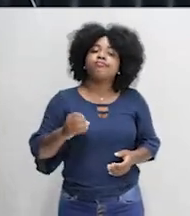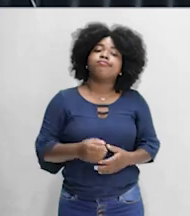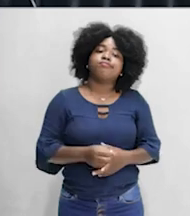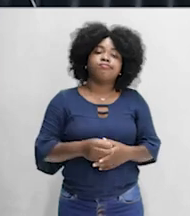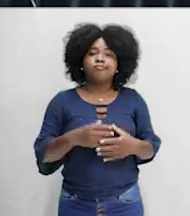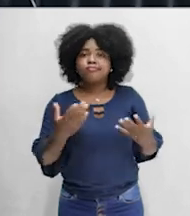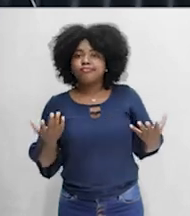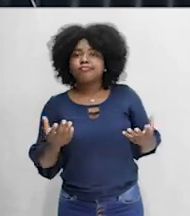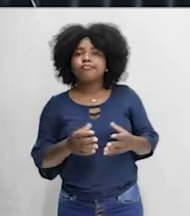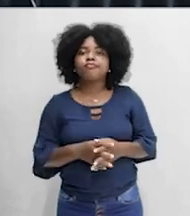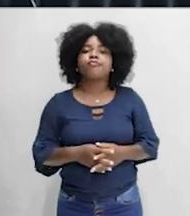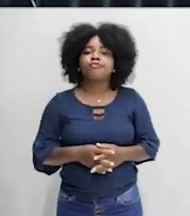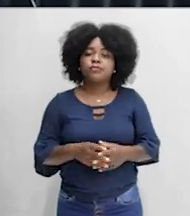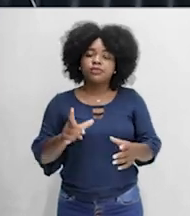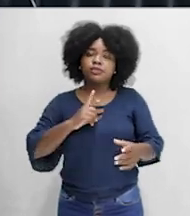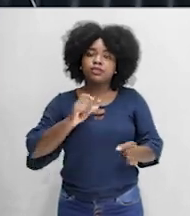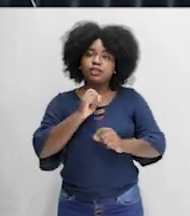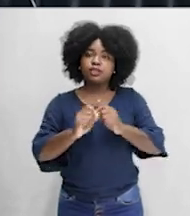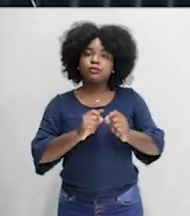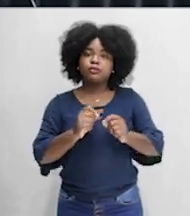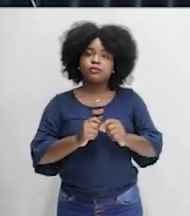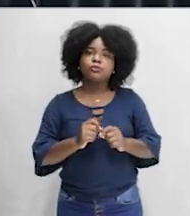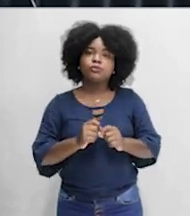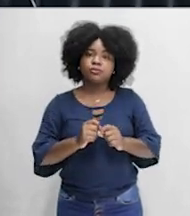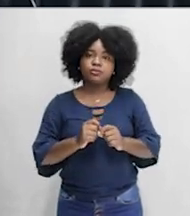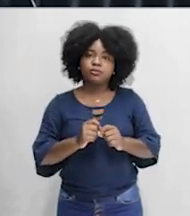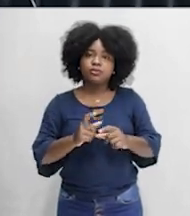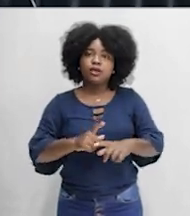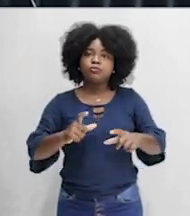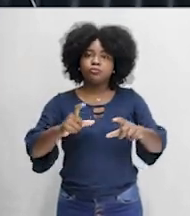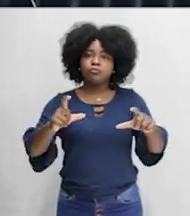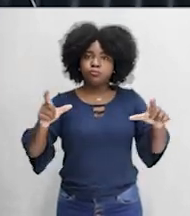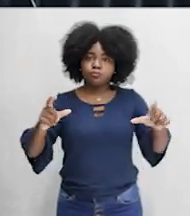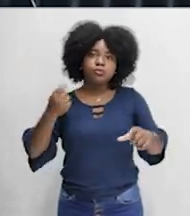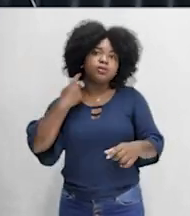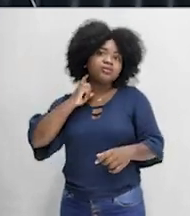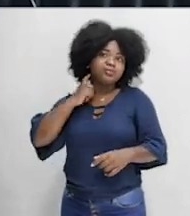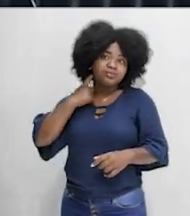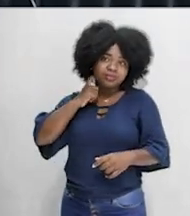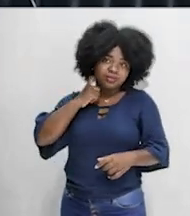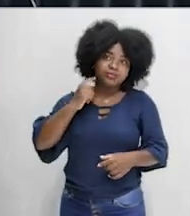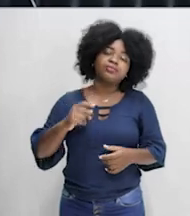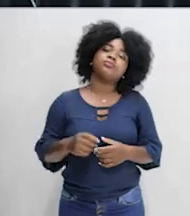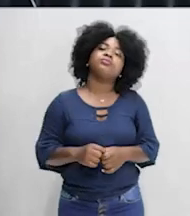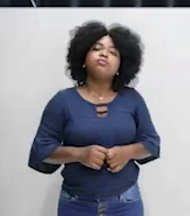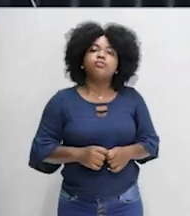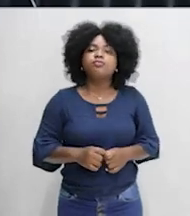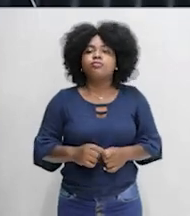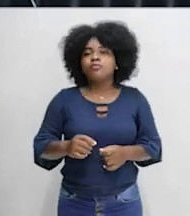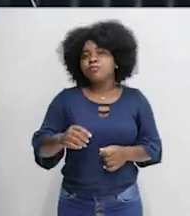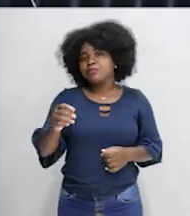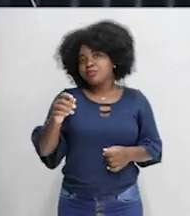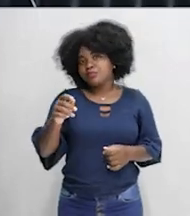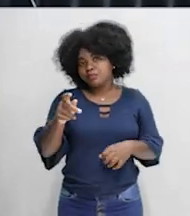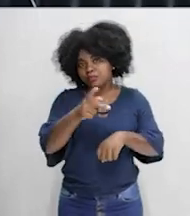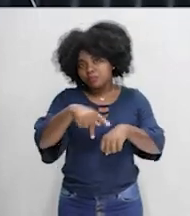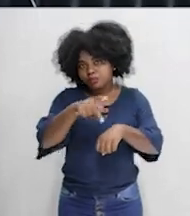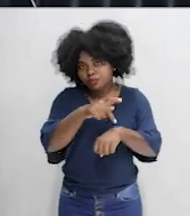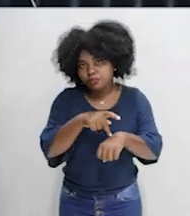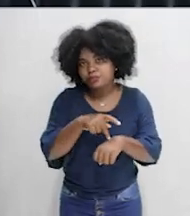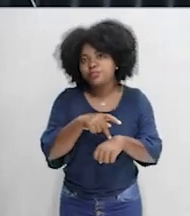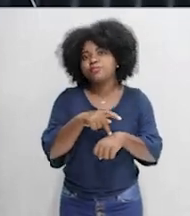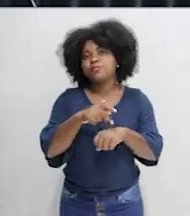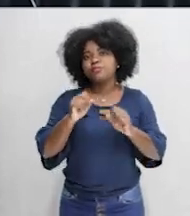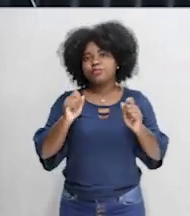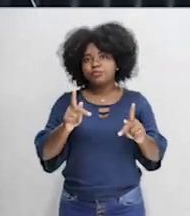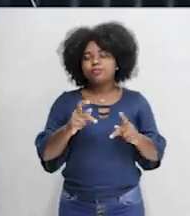vai levar a uma pressão, a um aumento sobre a degradação ambiental do país. Segundo dados, a gente vai perceber que da